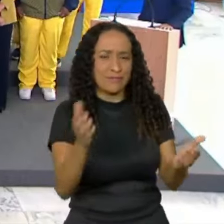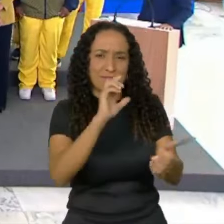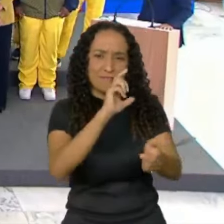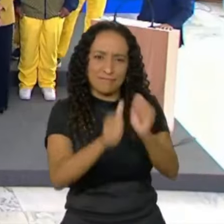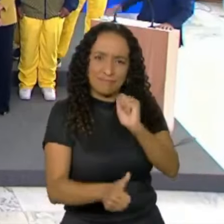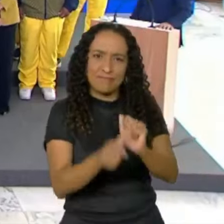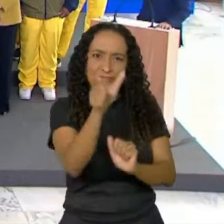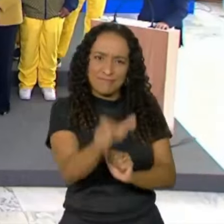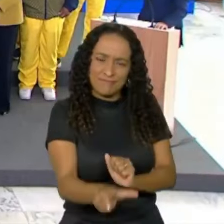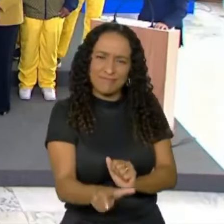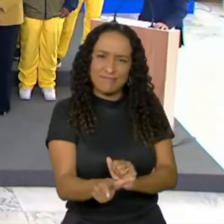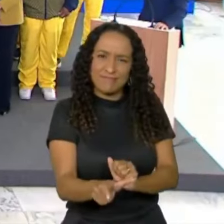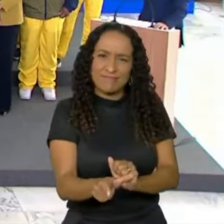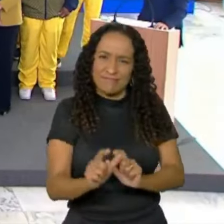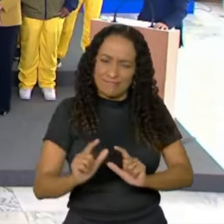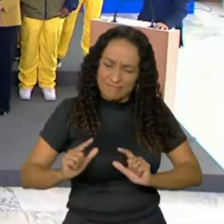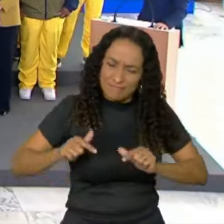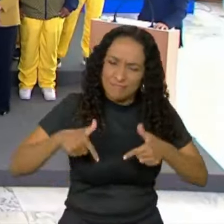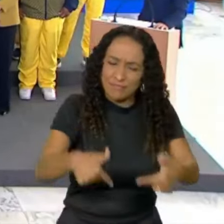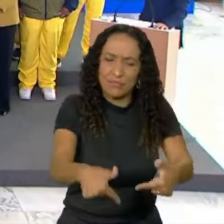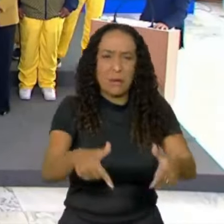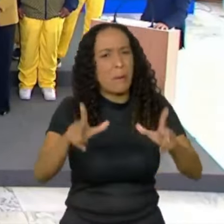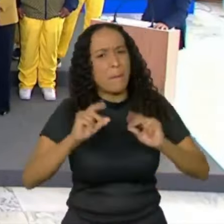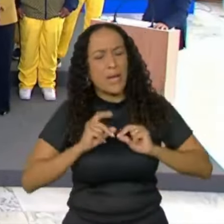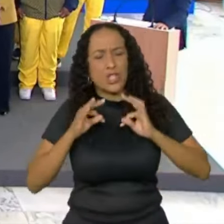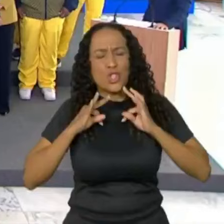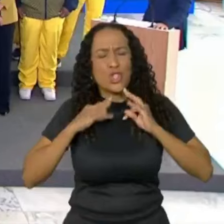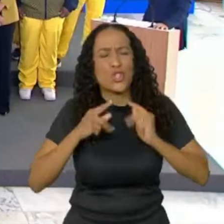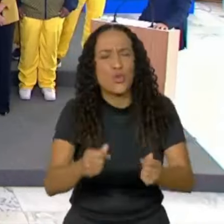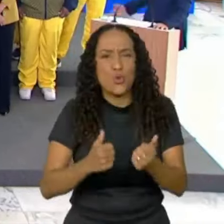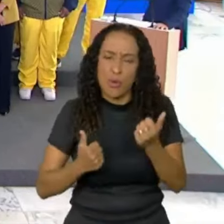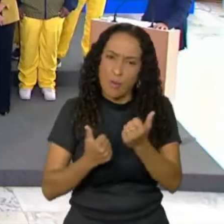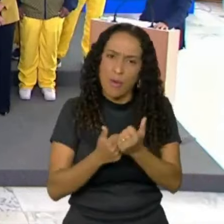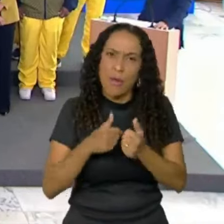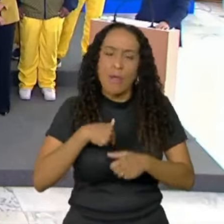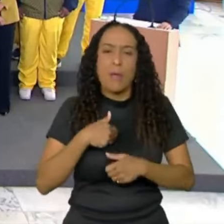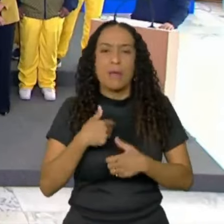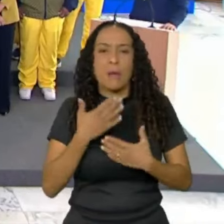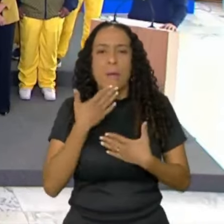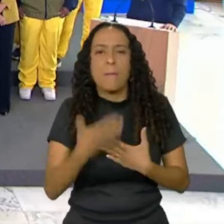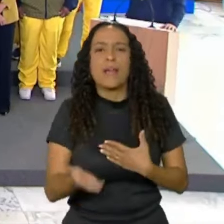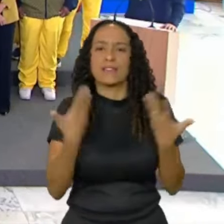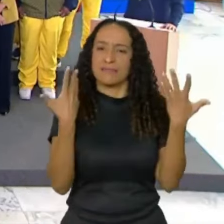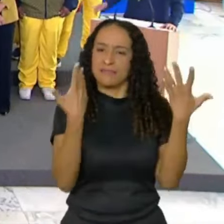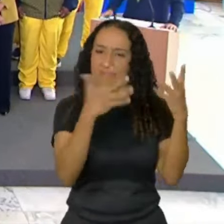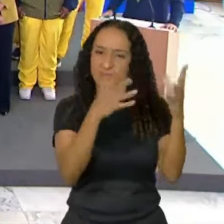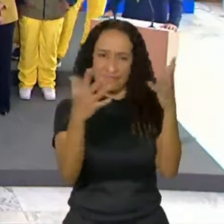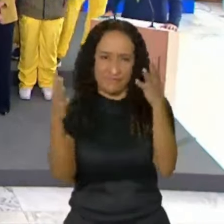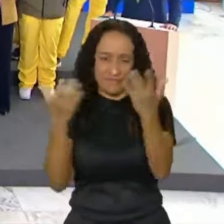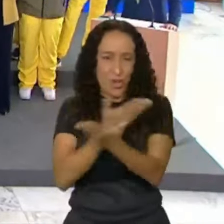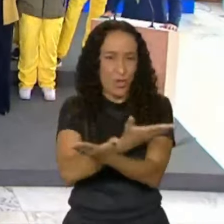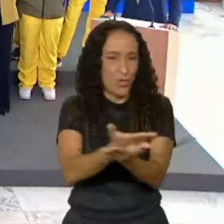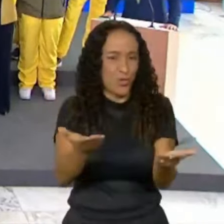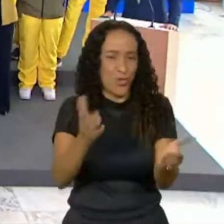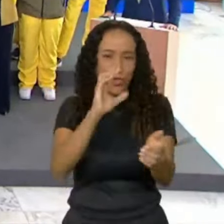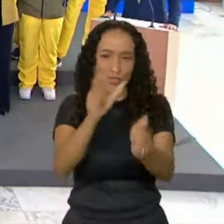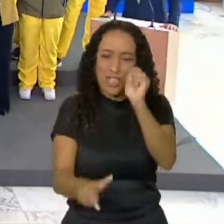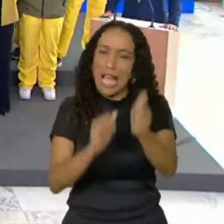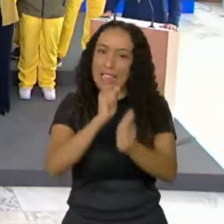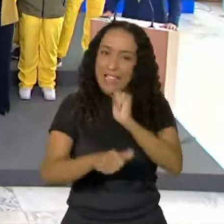embaixadores, atletas, pessoas que merecem toda a nossa consideração, eu peço uma salva de palmas a todos os atletas do nosso país.